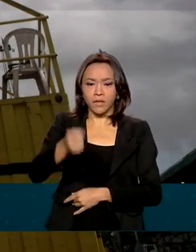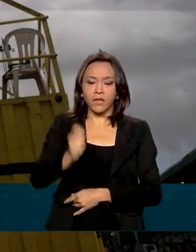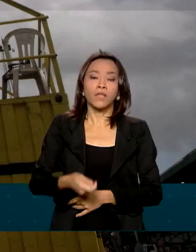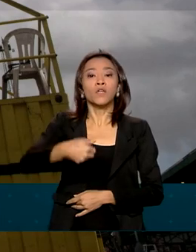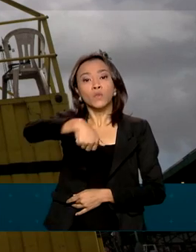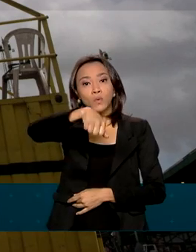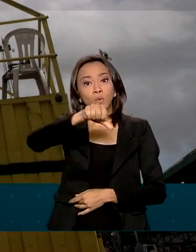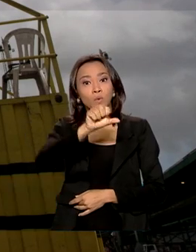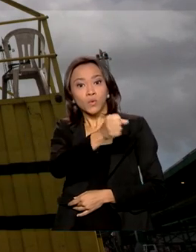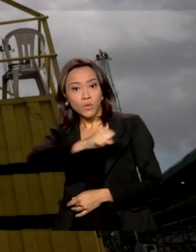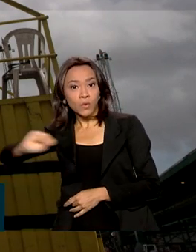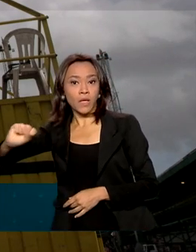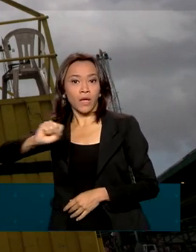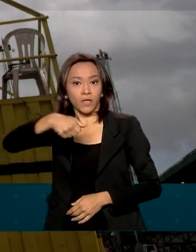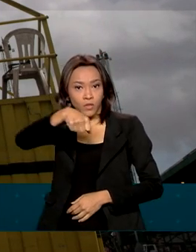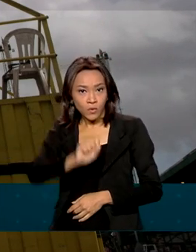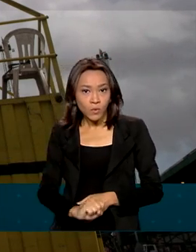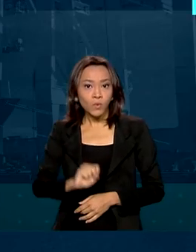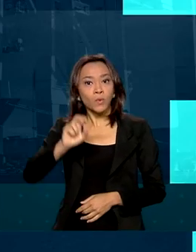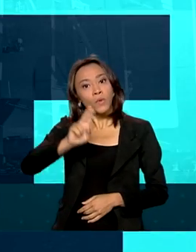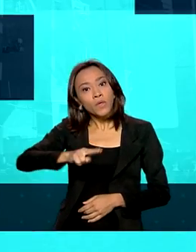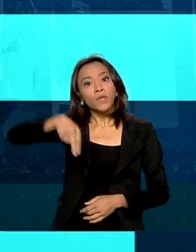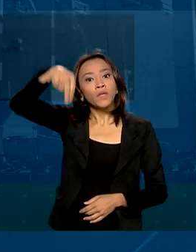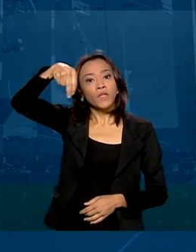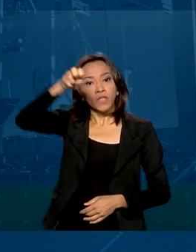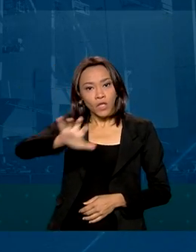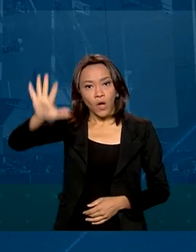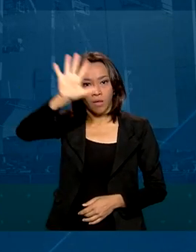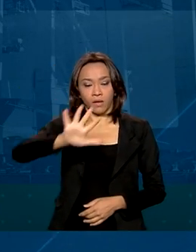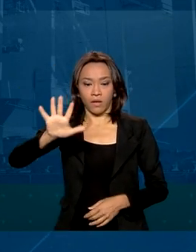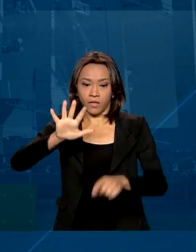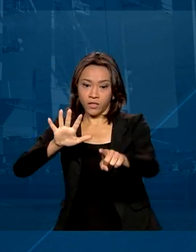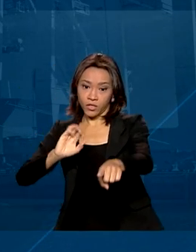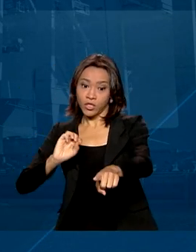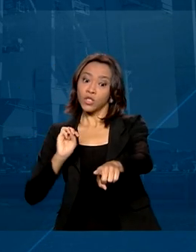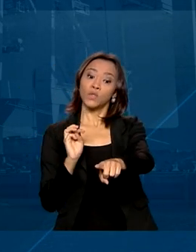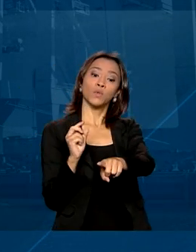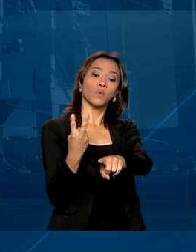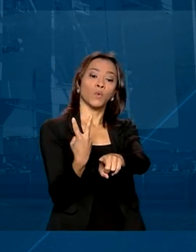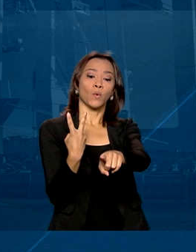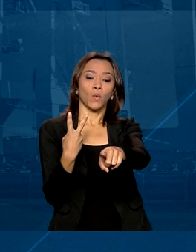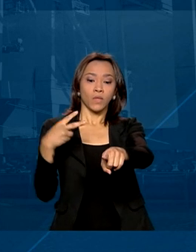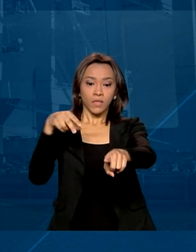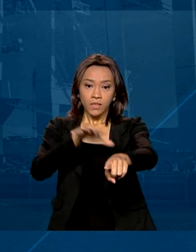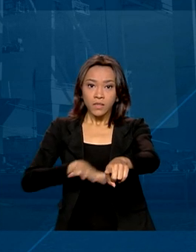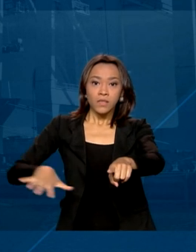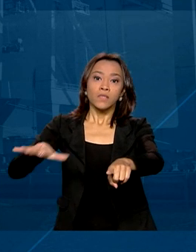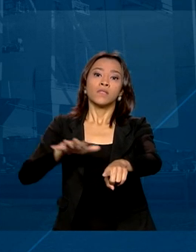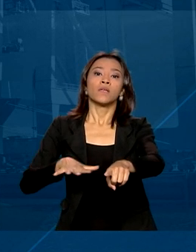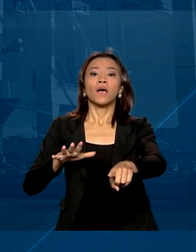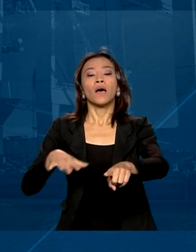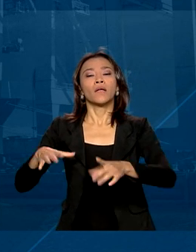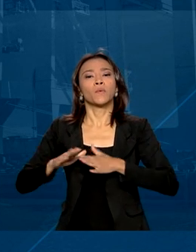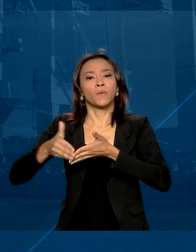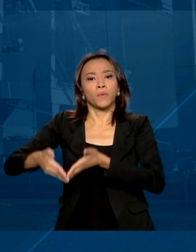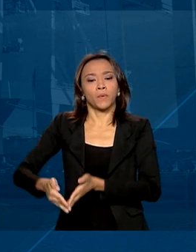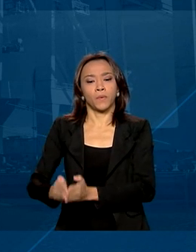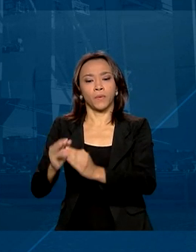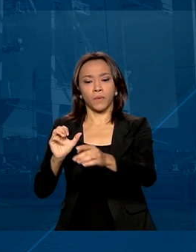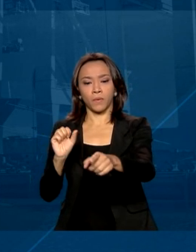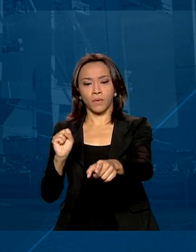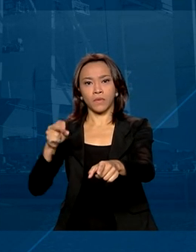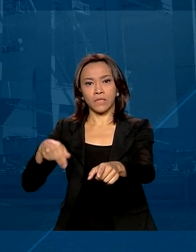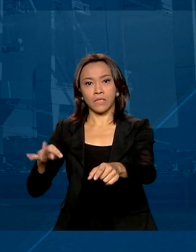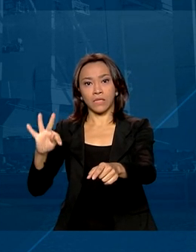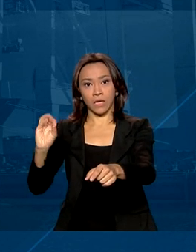Sudeste, Sul e Nordeste. Entre eles, duas áreas no Porto de Santos, destinadas ao armazenamento de